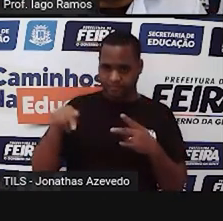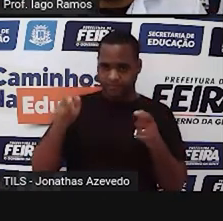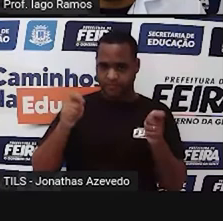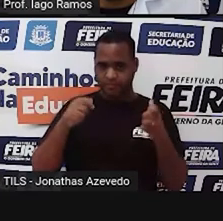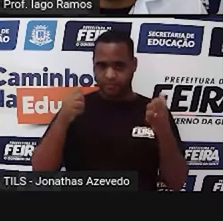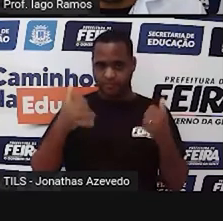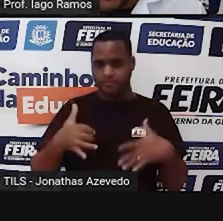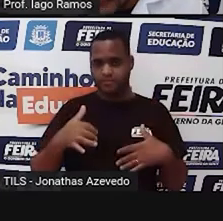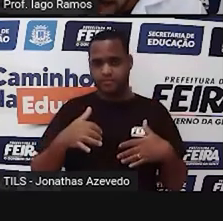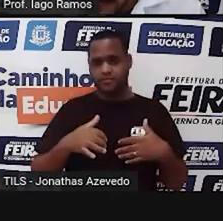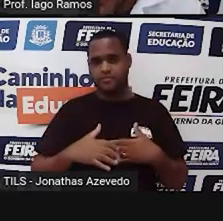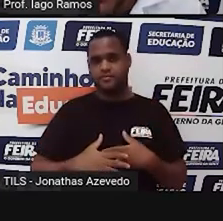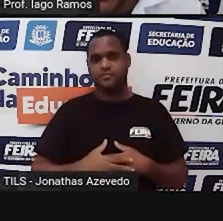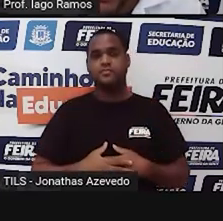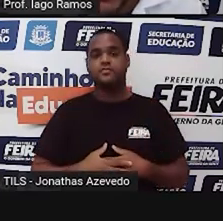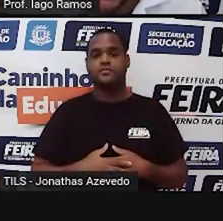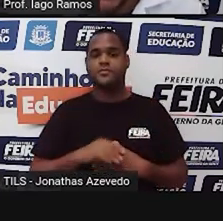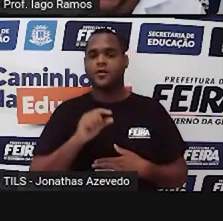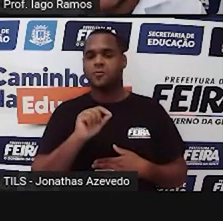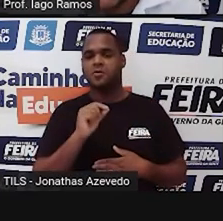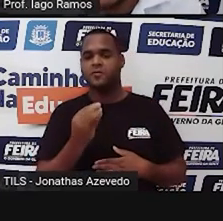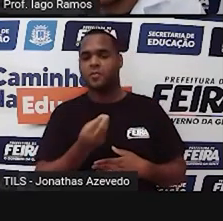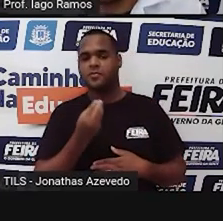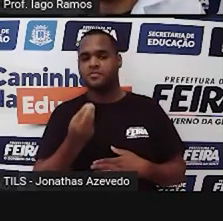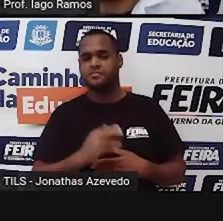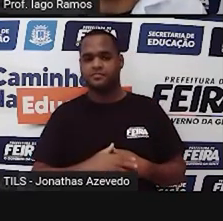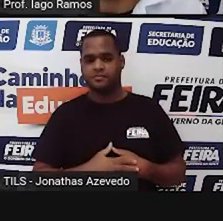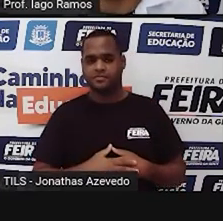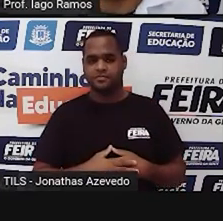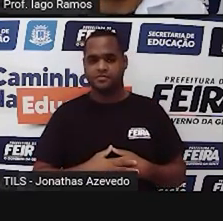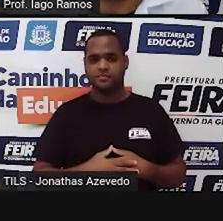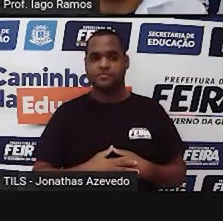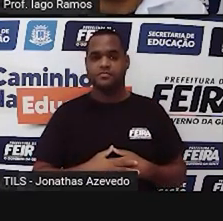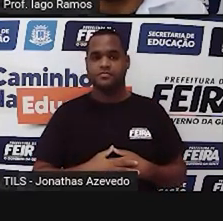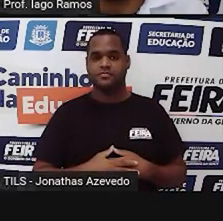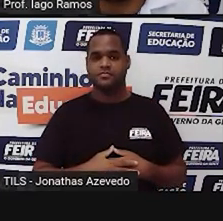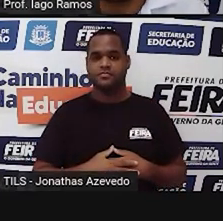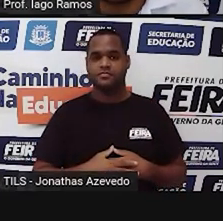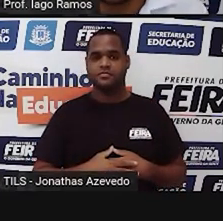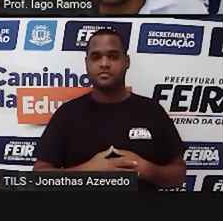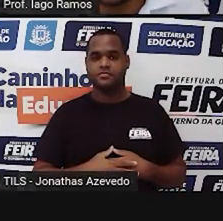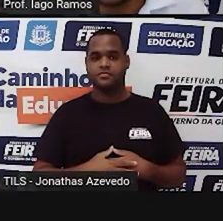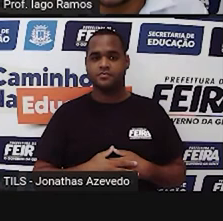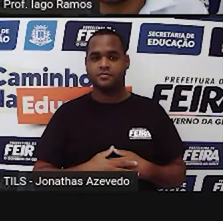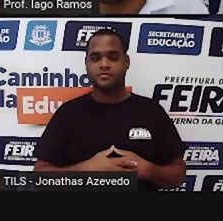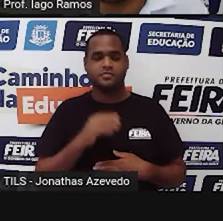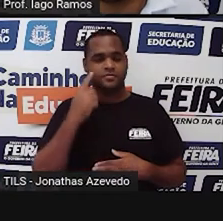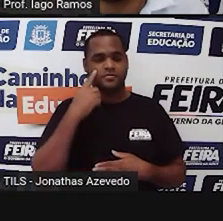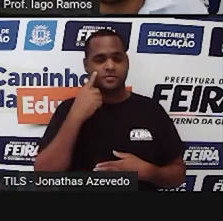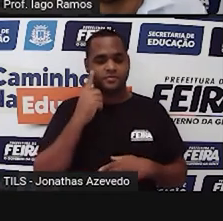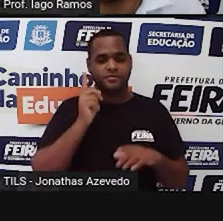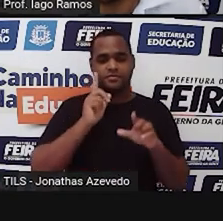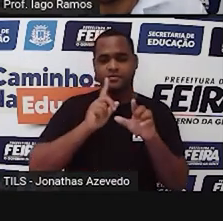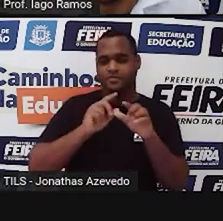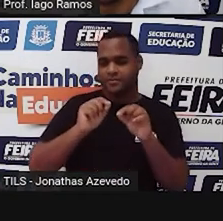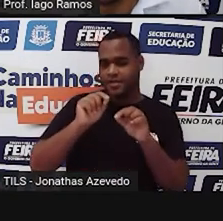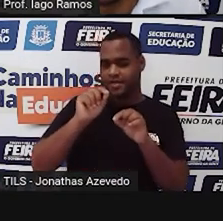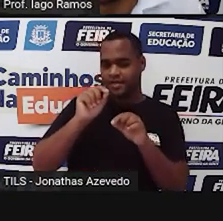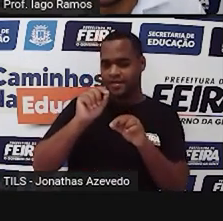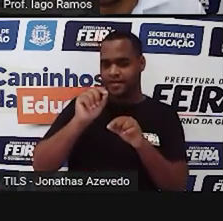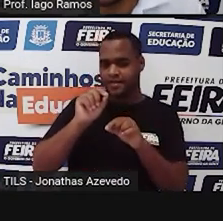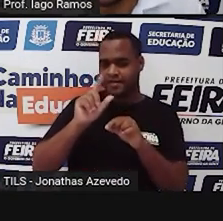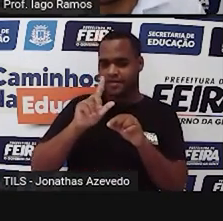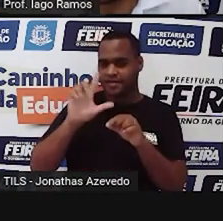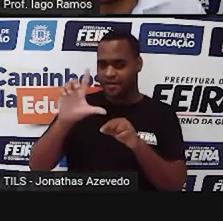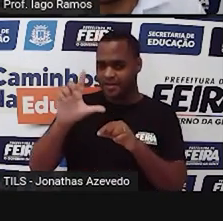Bora ver como é que ficou isso? Olha só, vem comigo. Tá ali litro, circulado em vermelho, e a